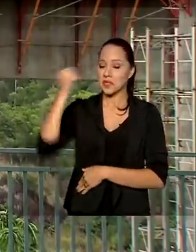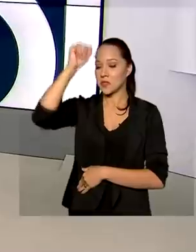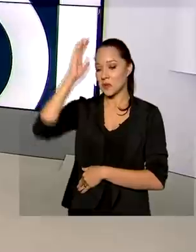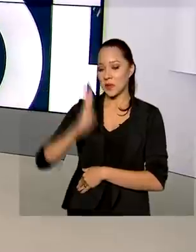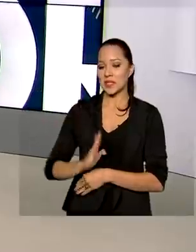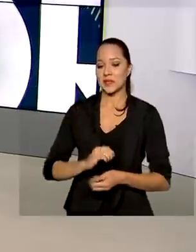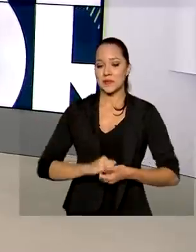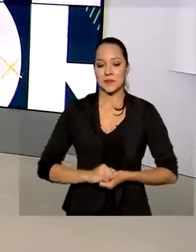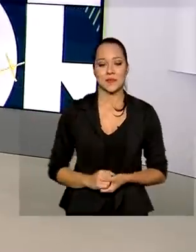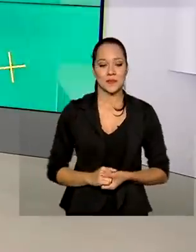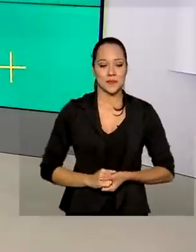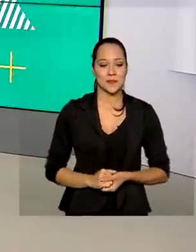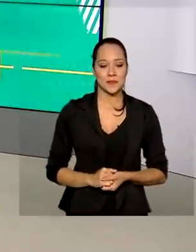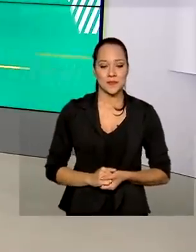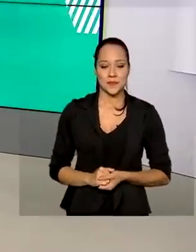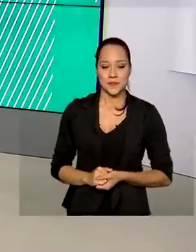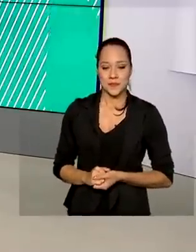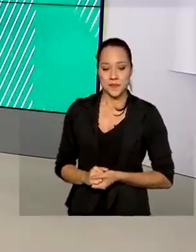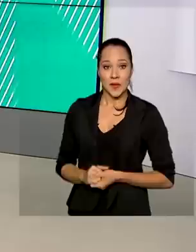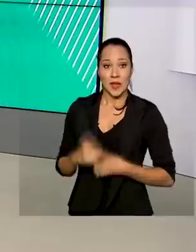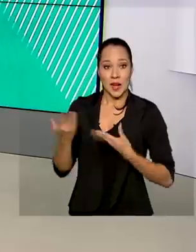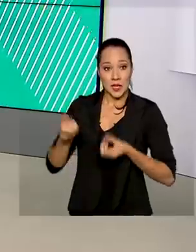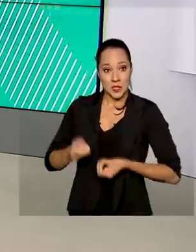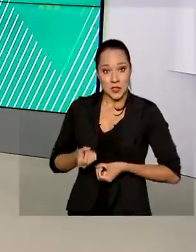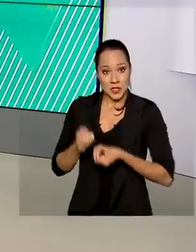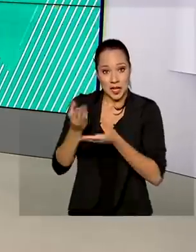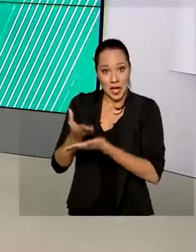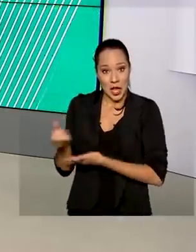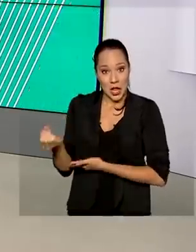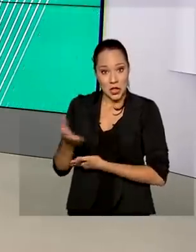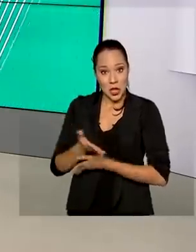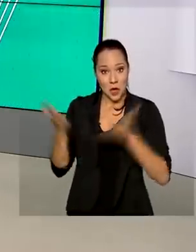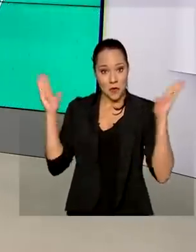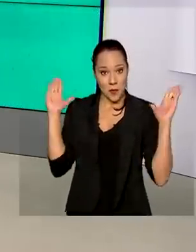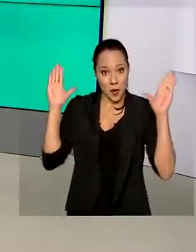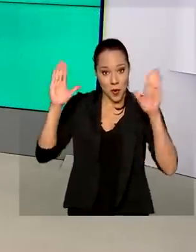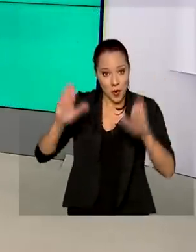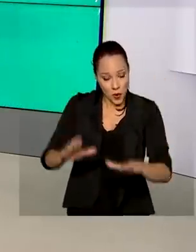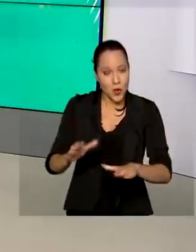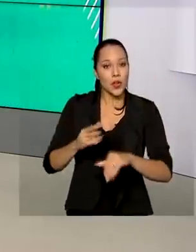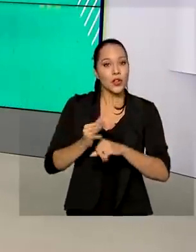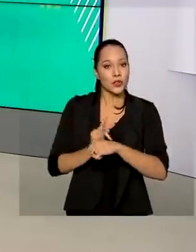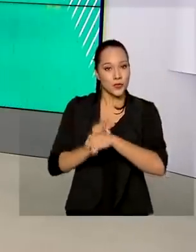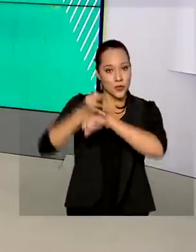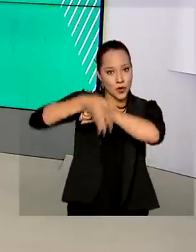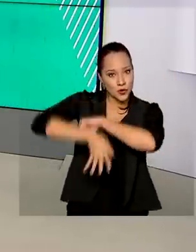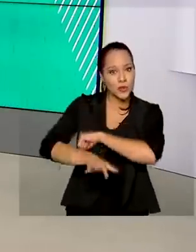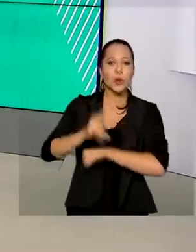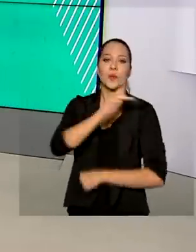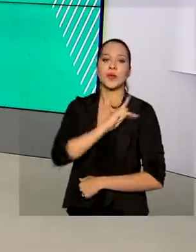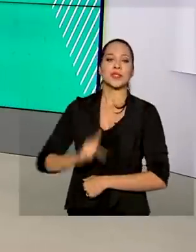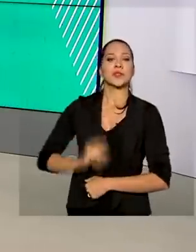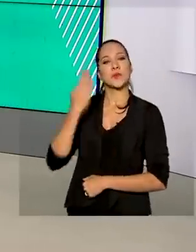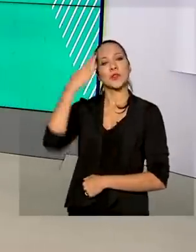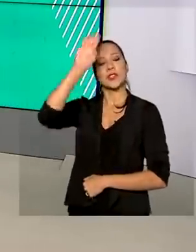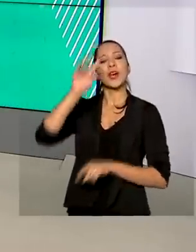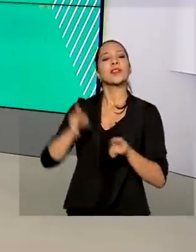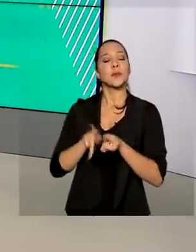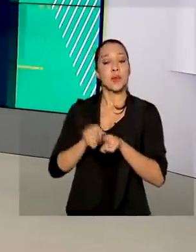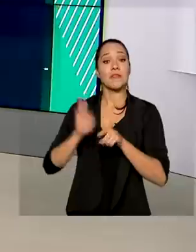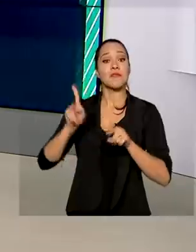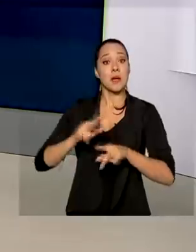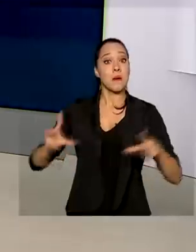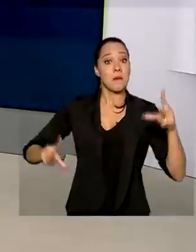Brasil. E além de entregar a nova pista do aeroporto de Foz do Iguaçu, o presidente Jair Bolsonaro dará